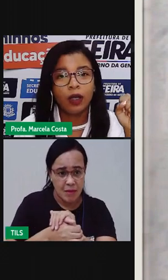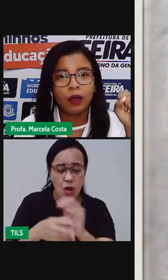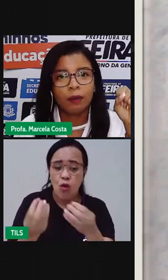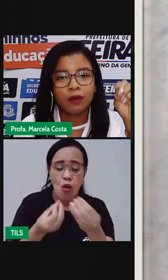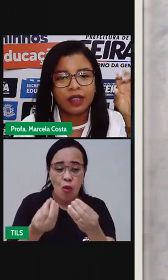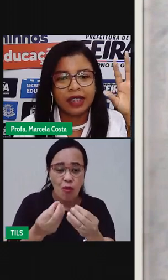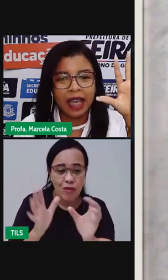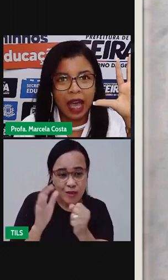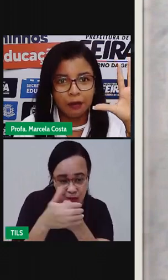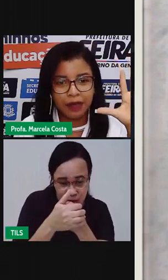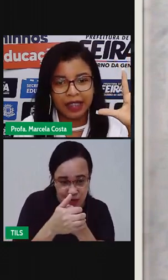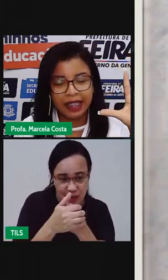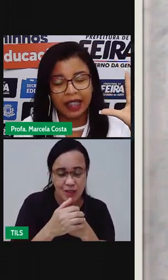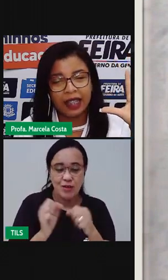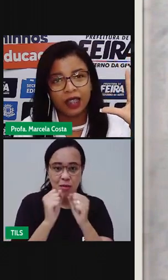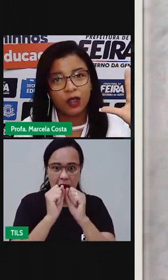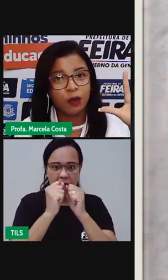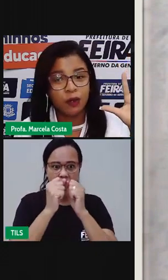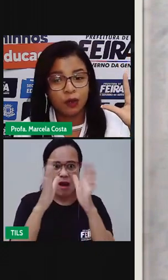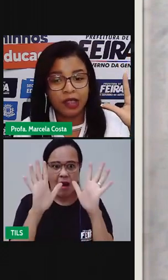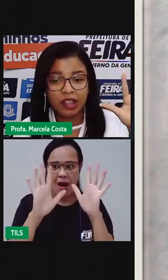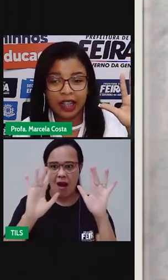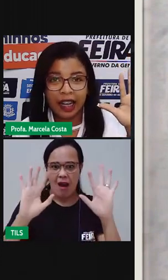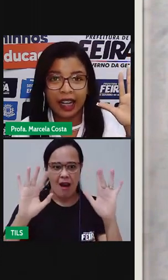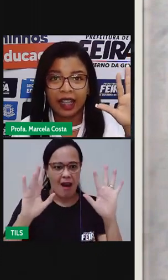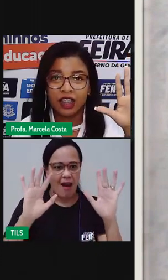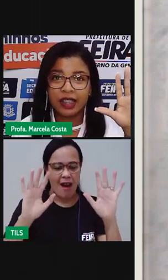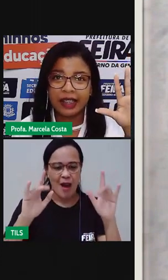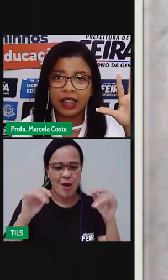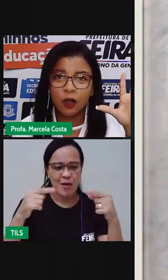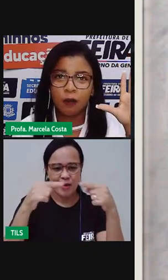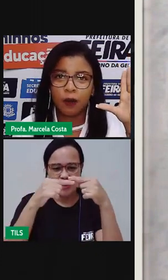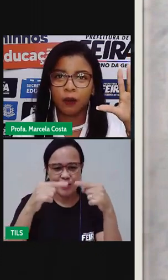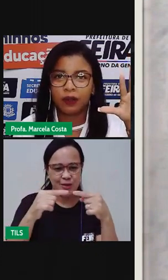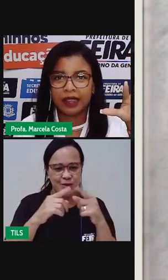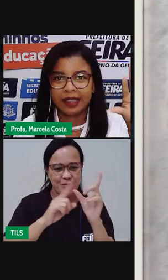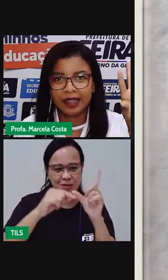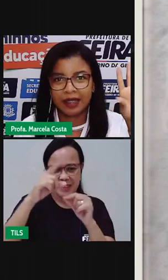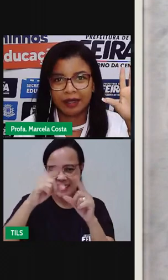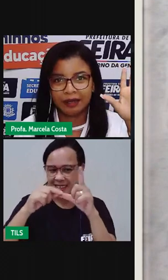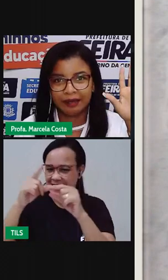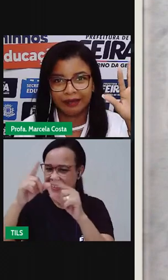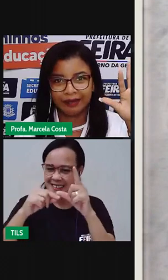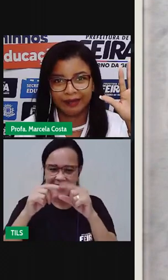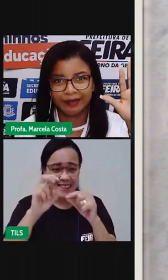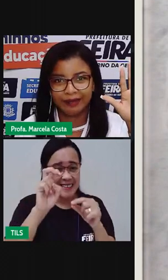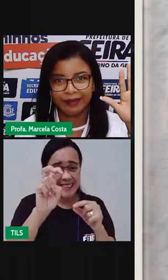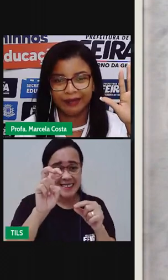Quando a mão se abre, somos uma estrela de cinco pontas.